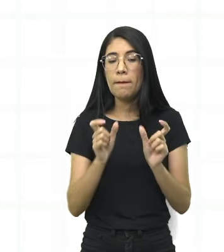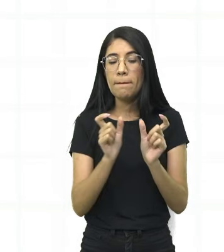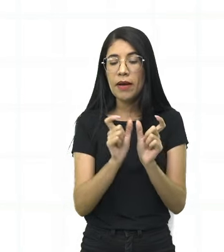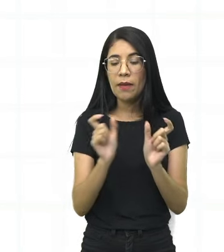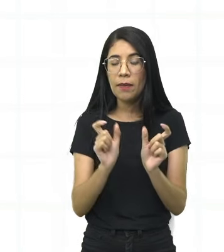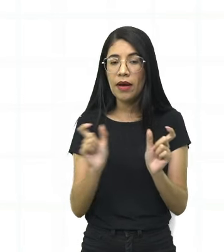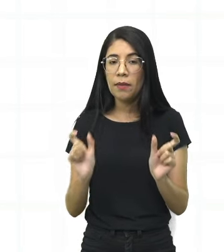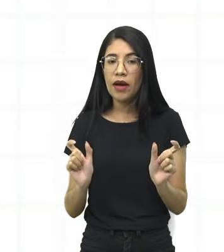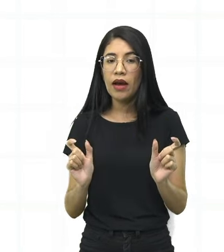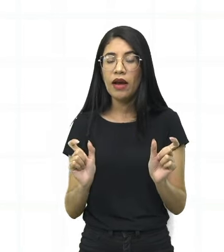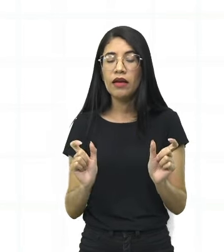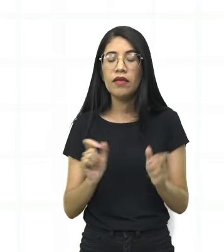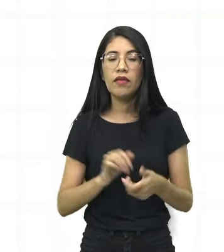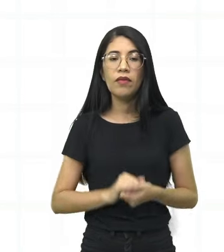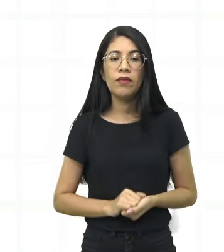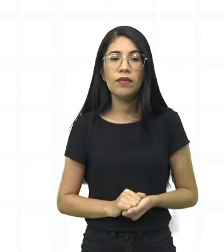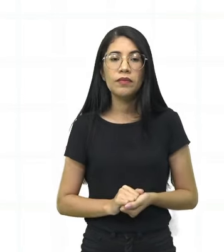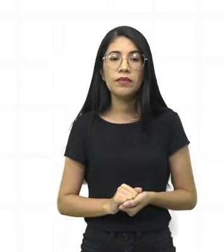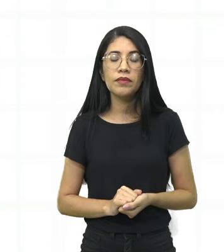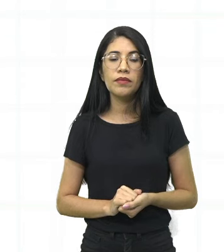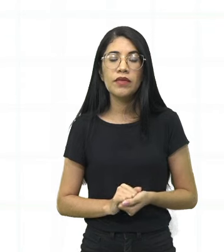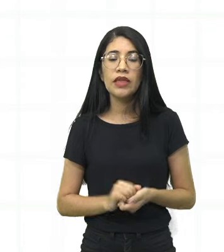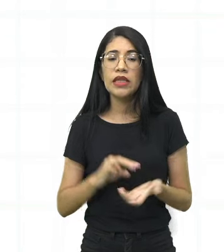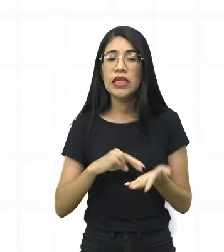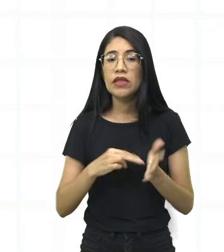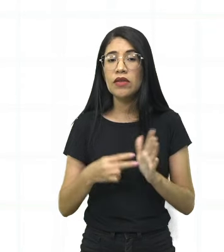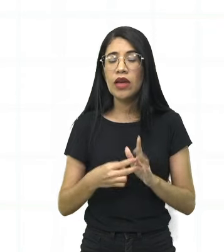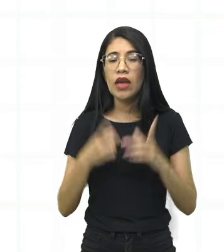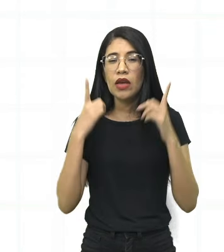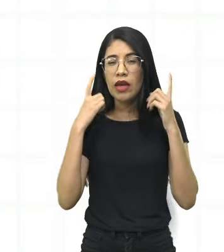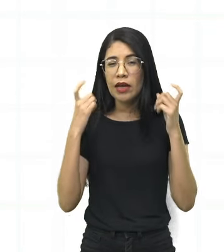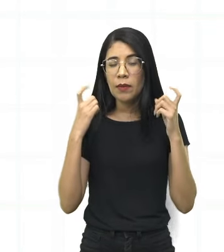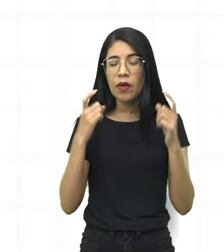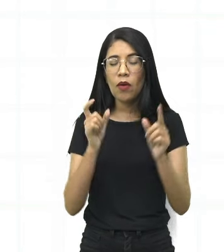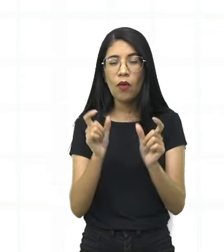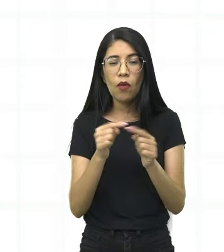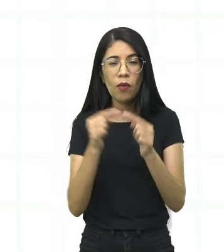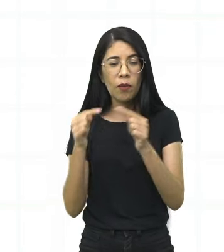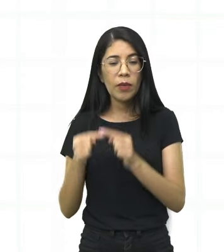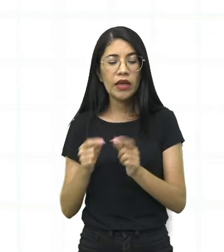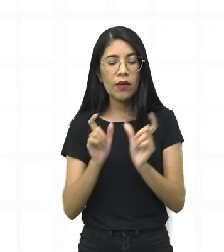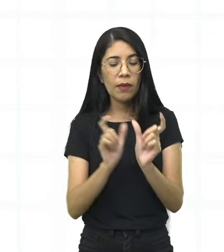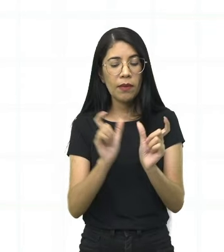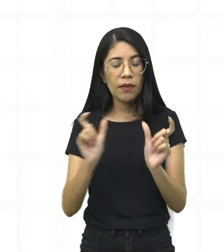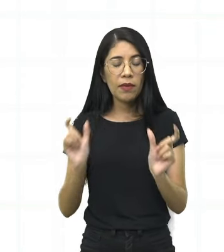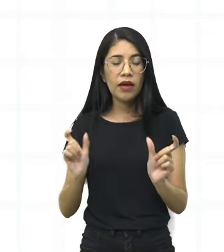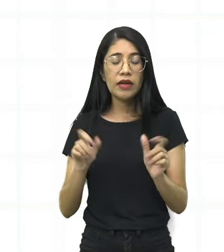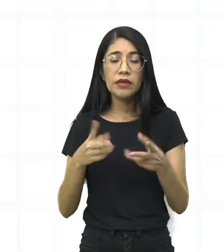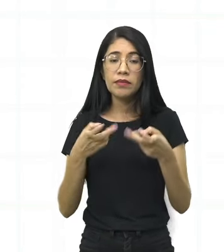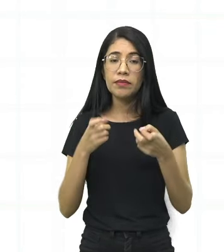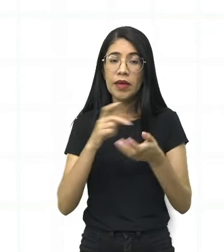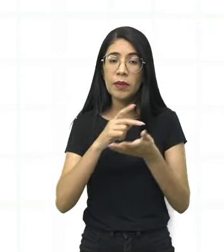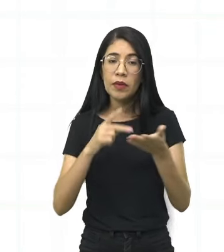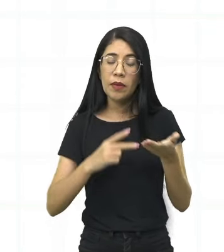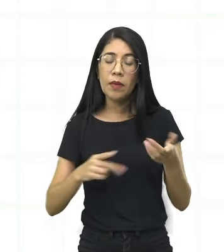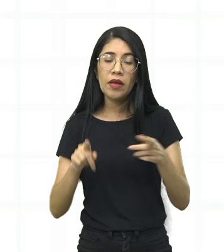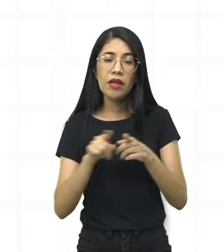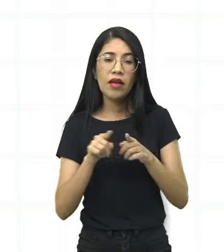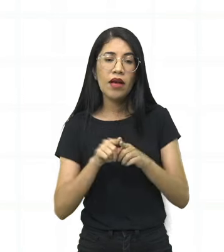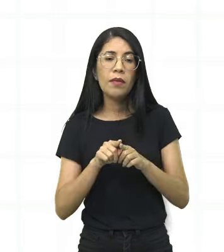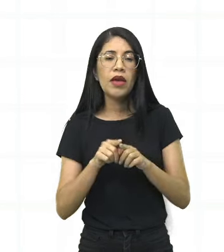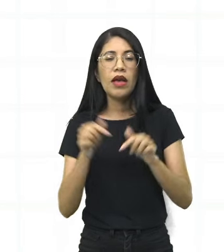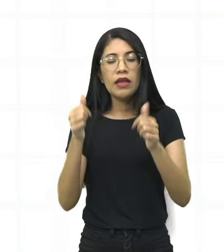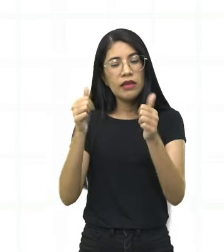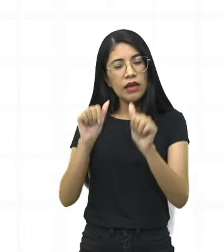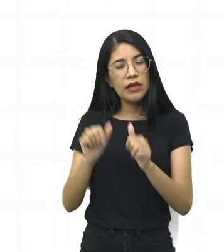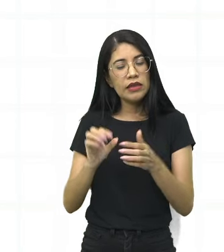em um mesmo grupo fônico, tá bom? Ou seja, lá no sonoro, tá? E aí nós podemos perceber que nesse poema, ali pela análise das